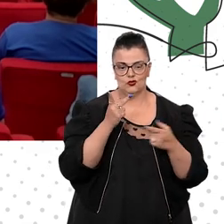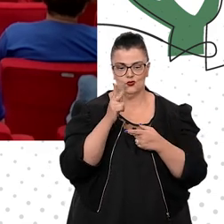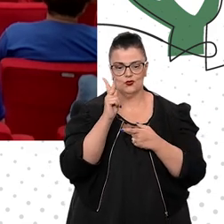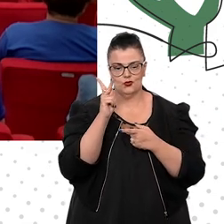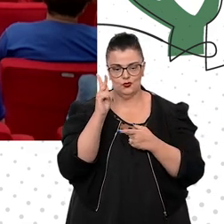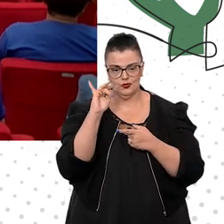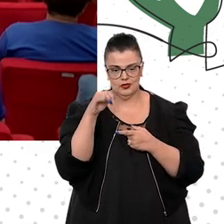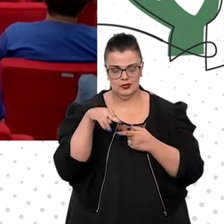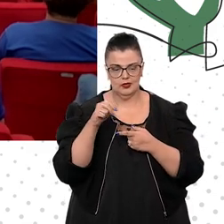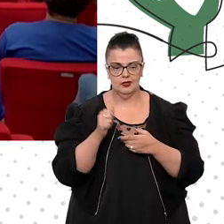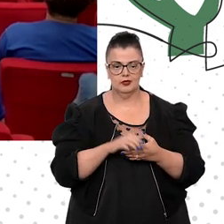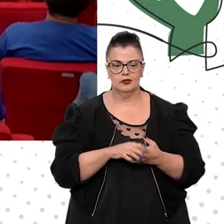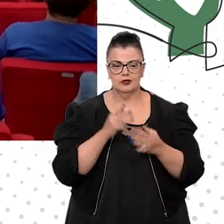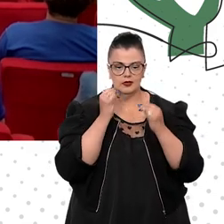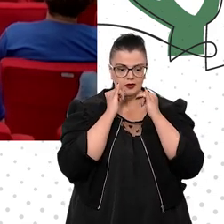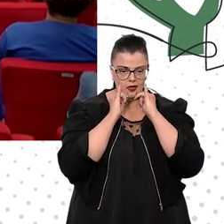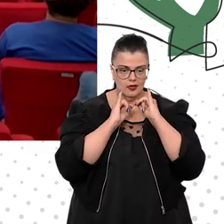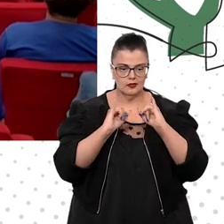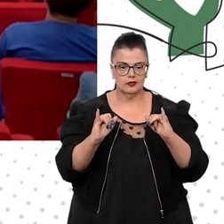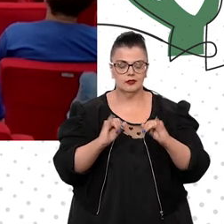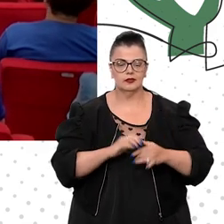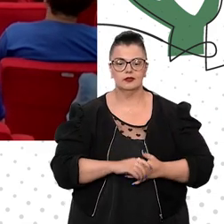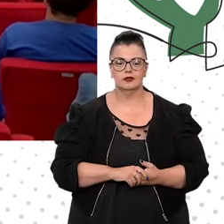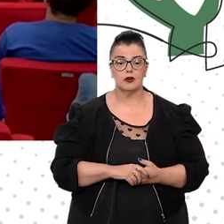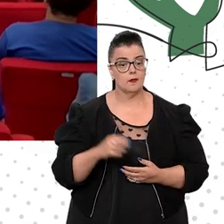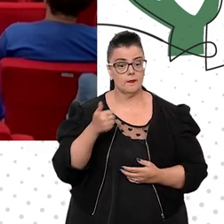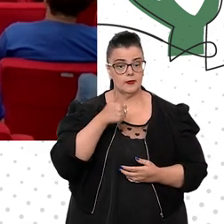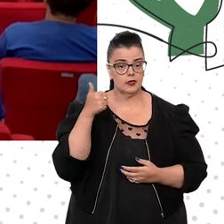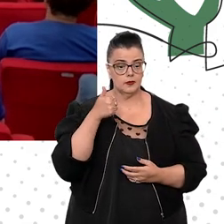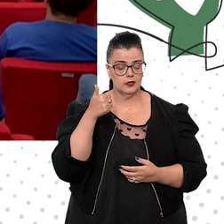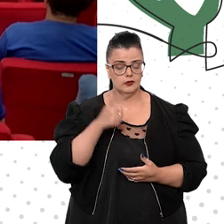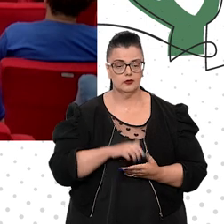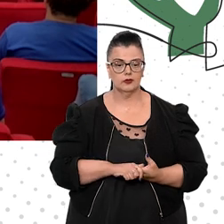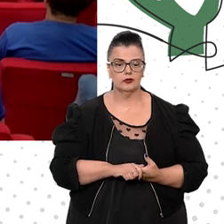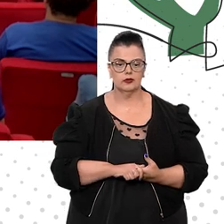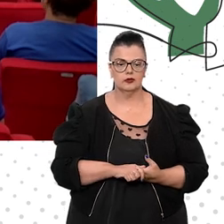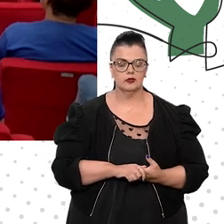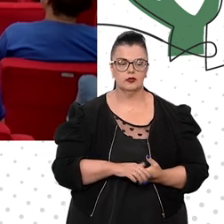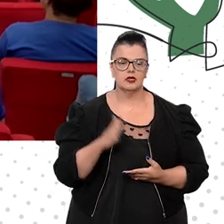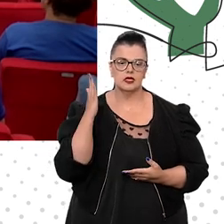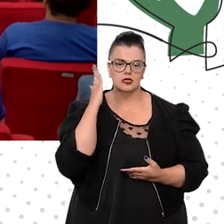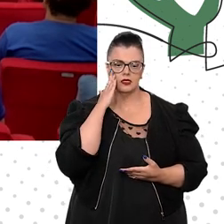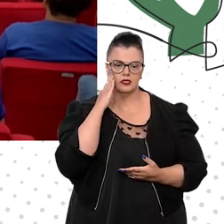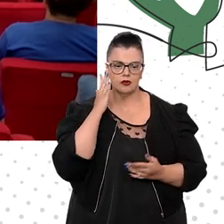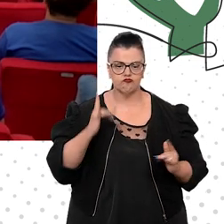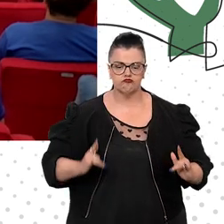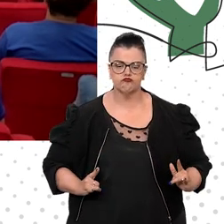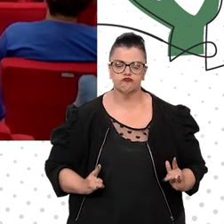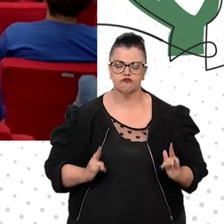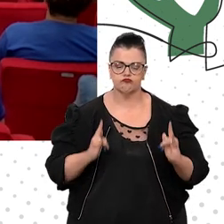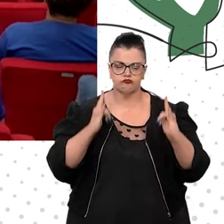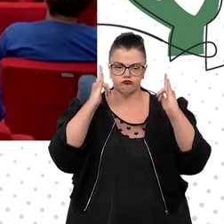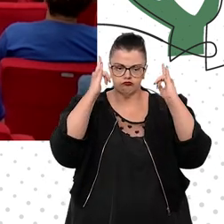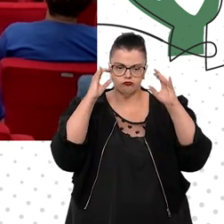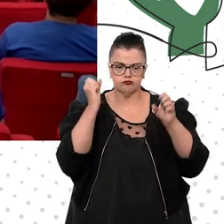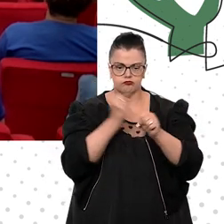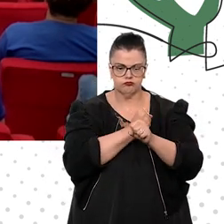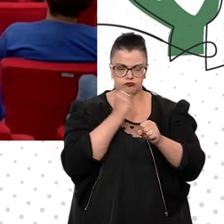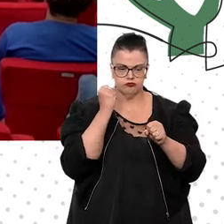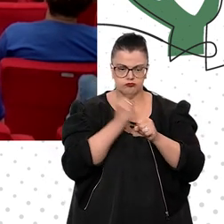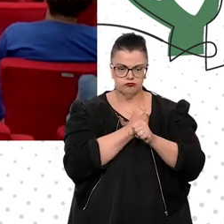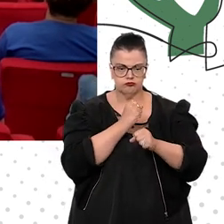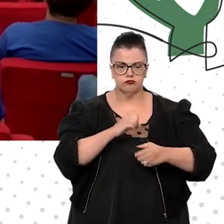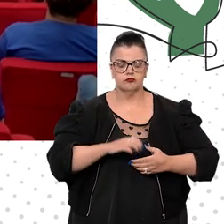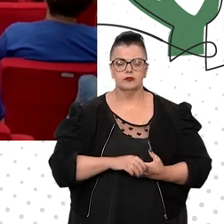eu pudesse dar algumas notícias. Primeiro, todos sabem que esse prédio foi construído ao